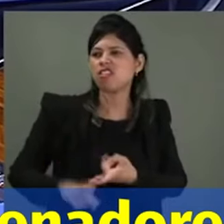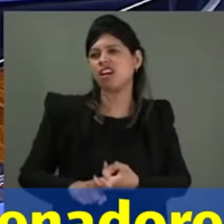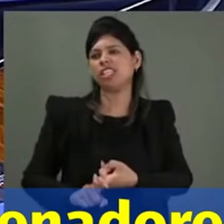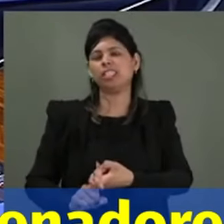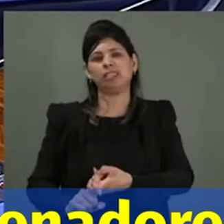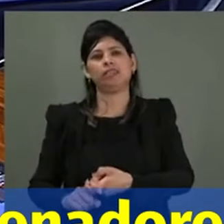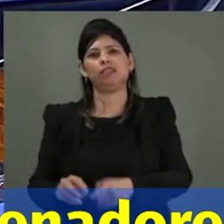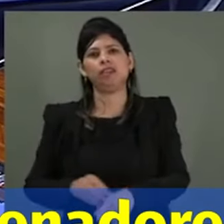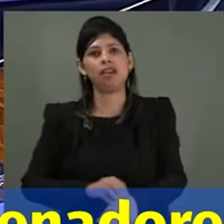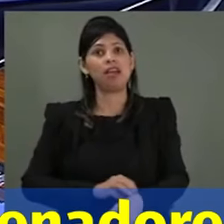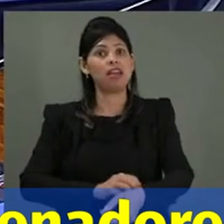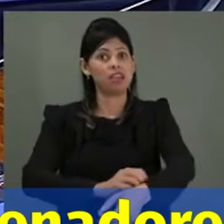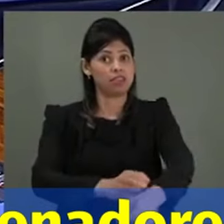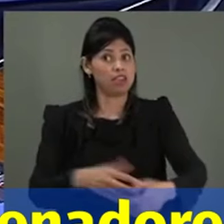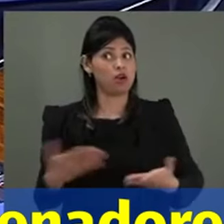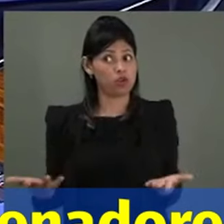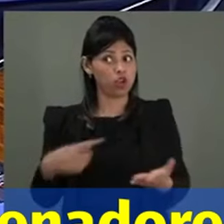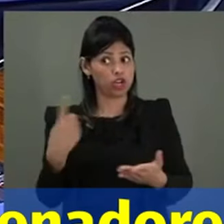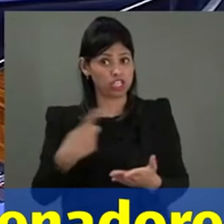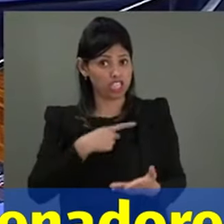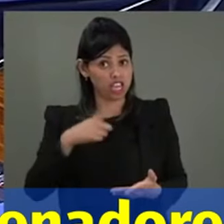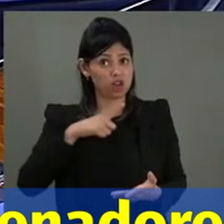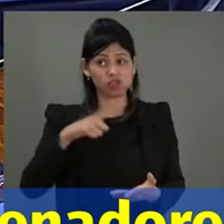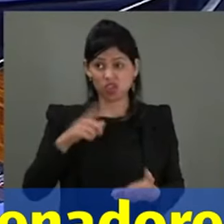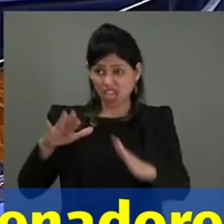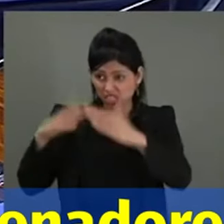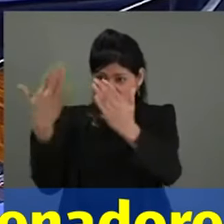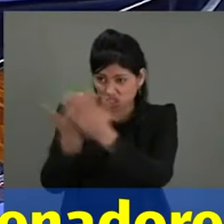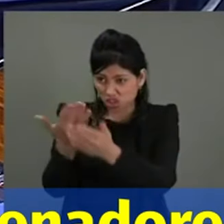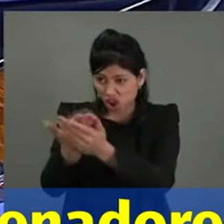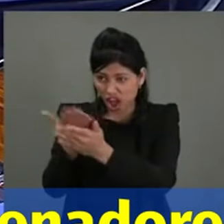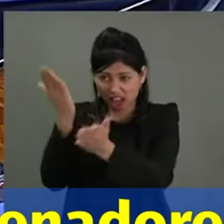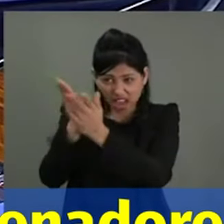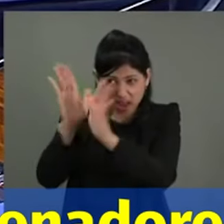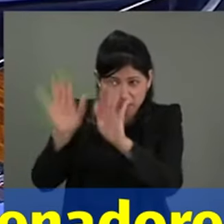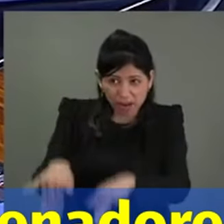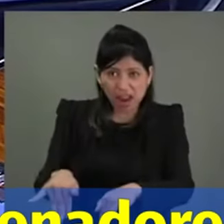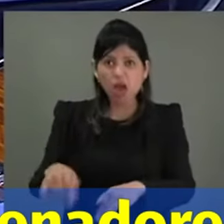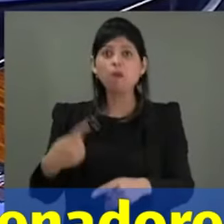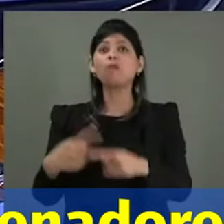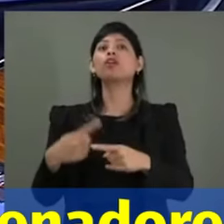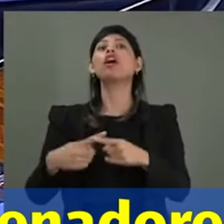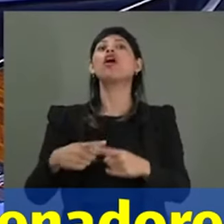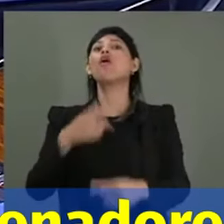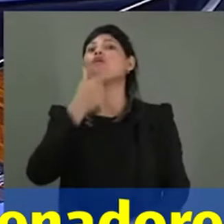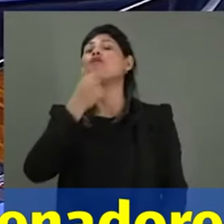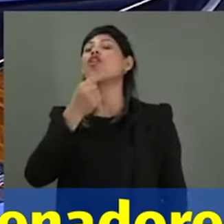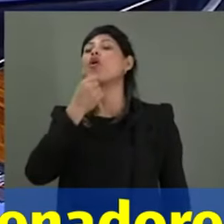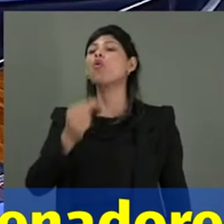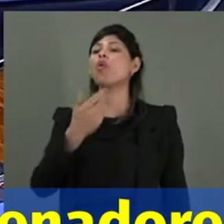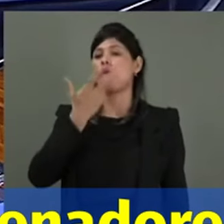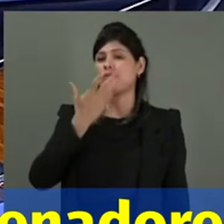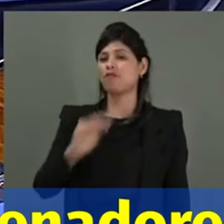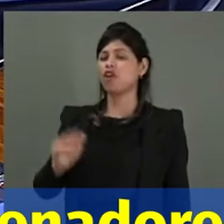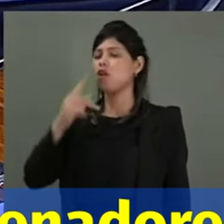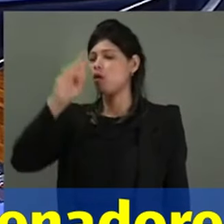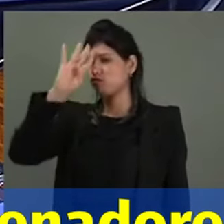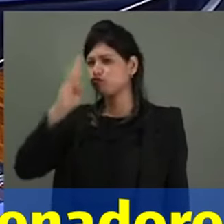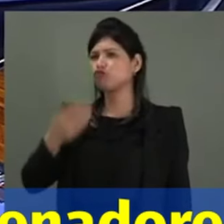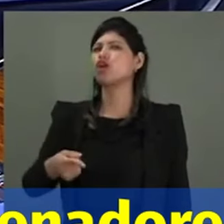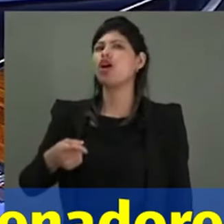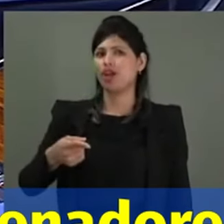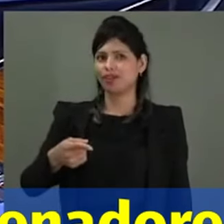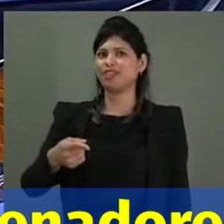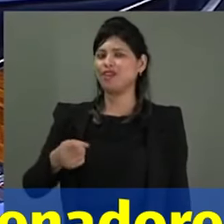então já teríamos acabado as escolas militares. Fiquei muito feliz, porque o garoto que deu a horda unida lá aos outros, é